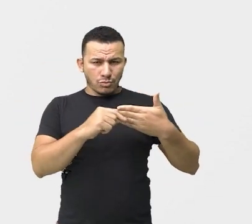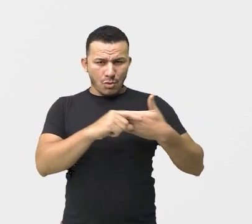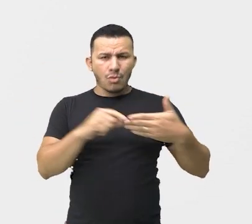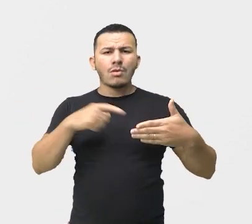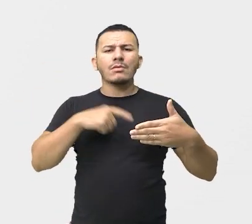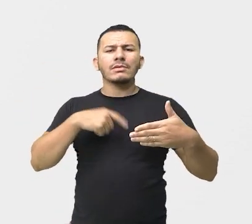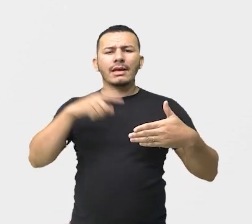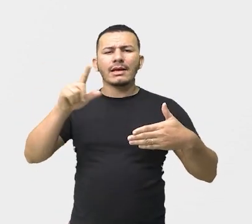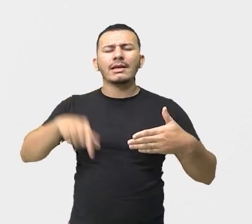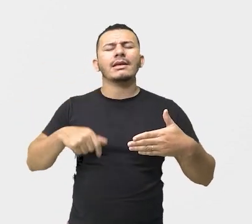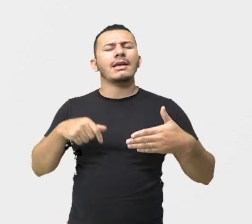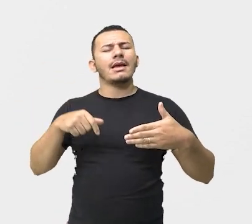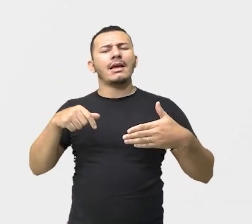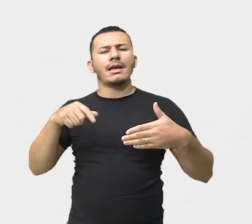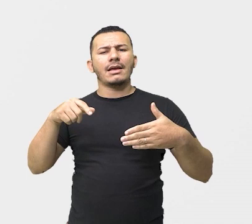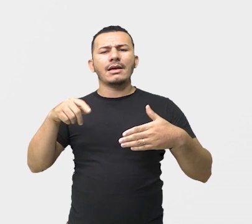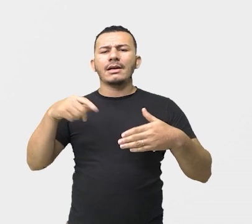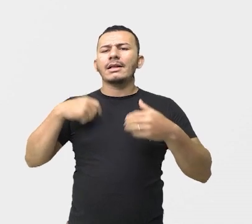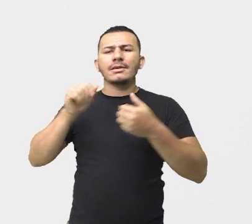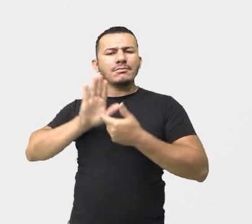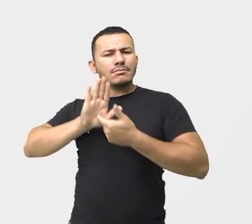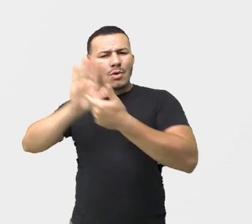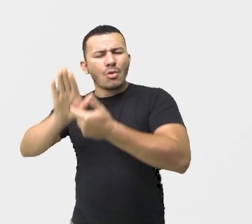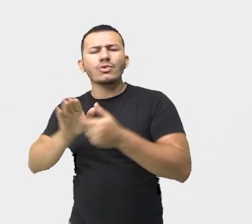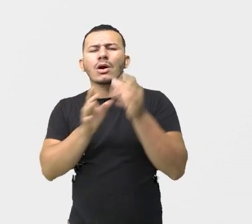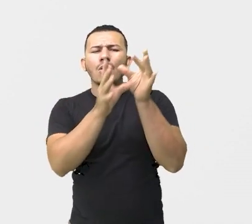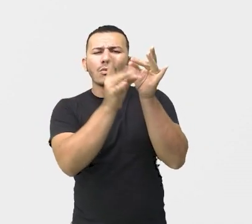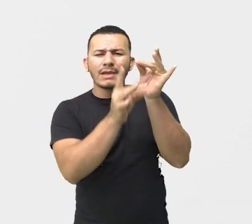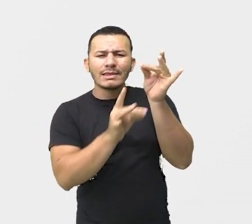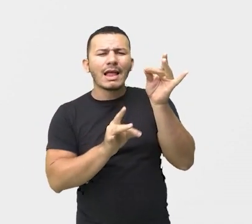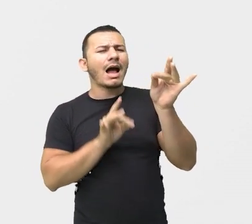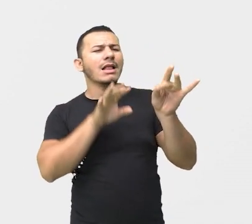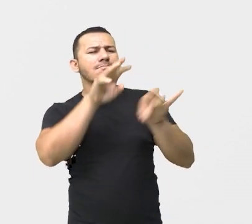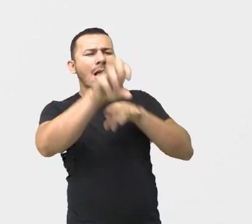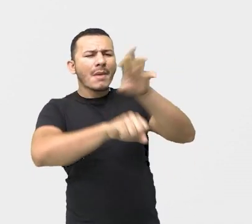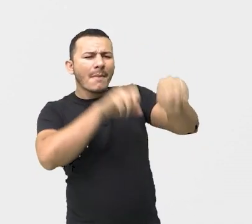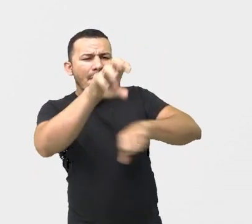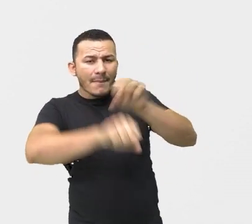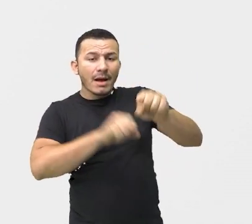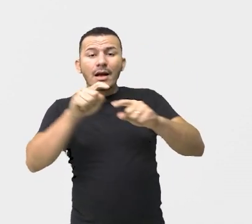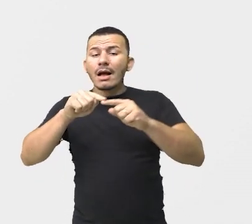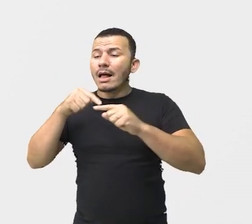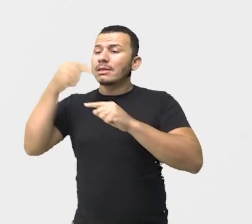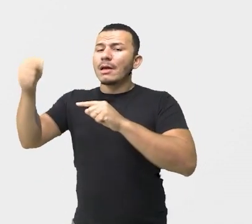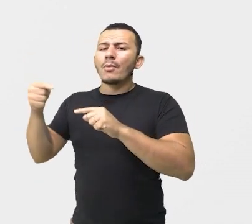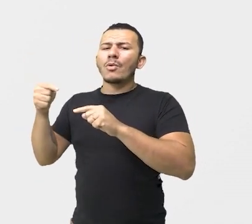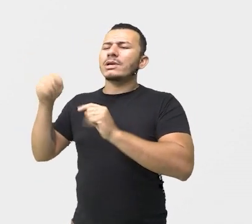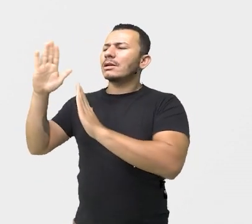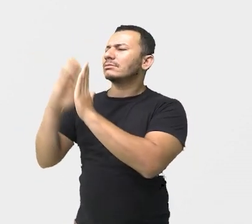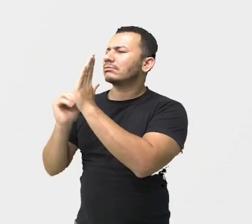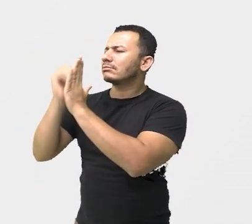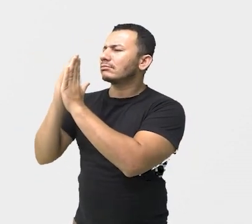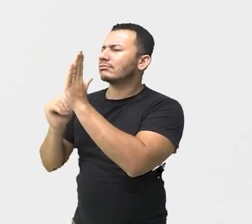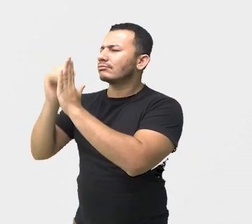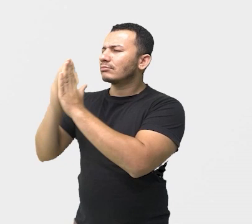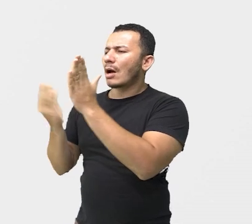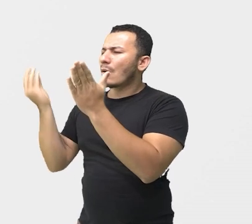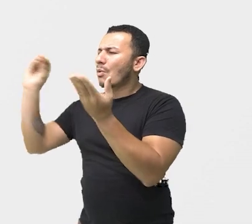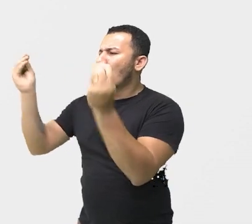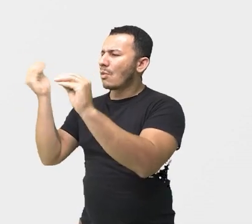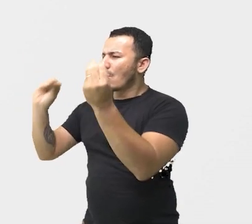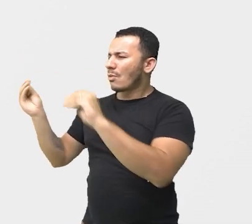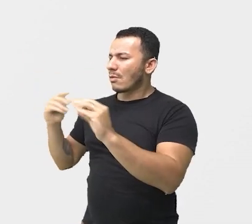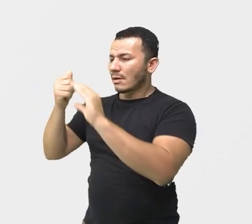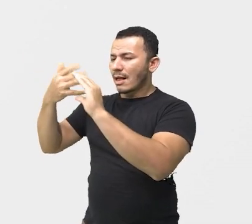as impressões e as descreve, certo? Então, sempre nós vamos ter alguém que descreve outro objeto,